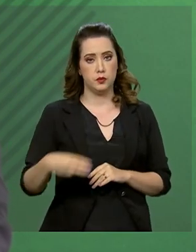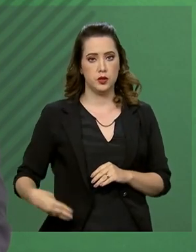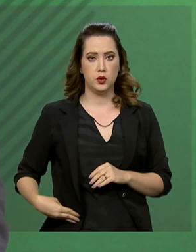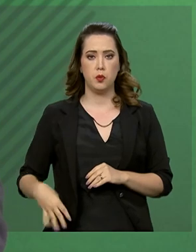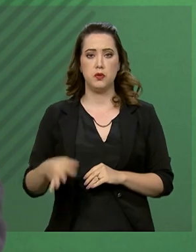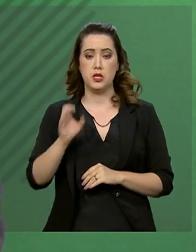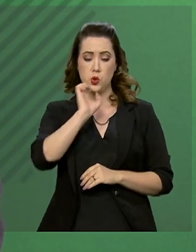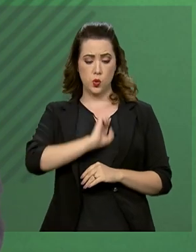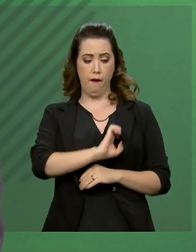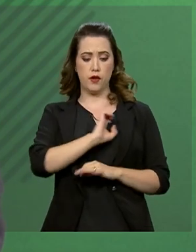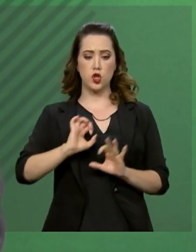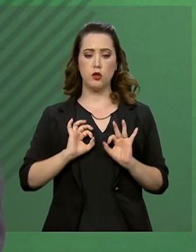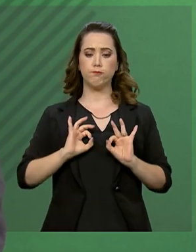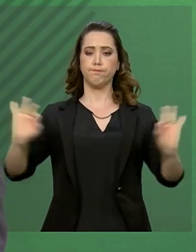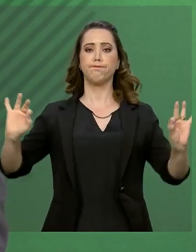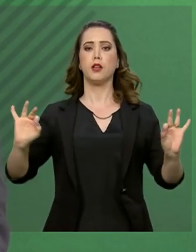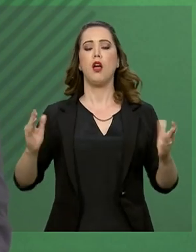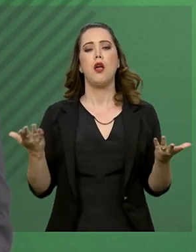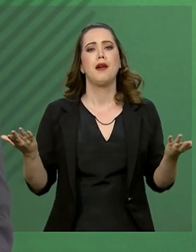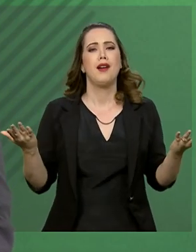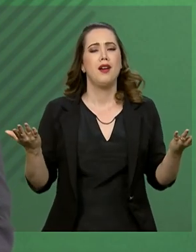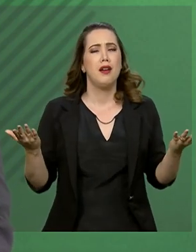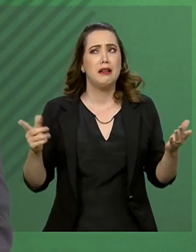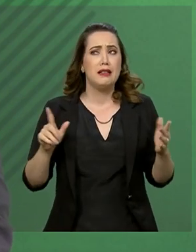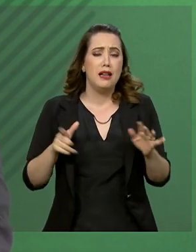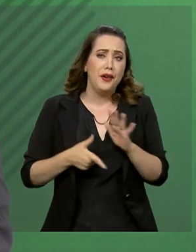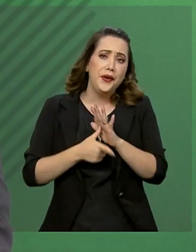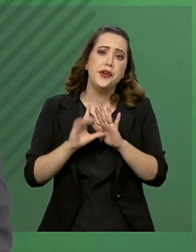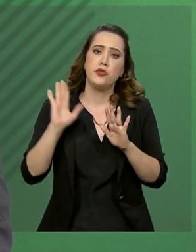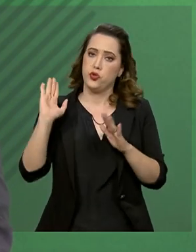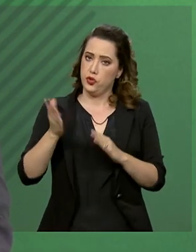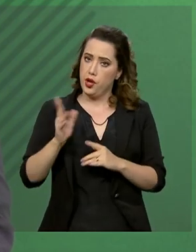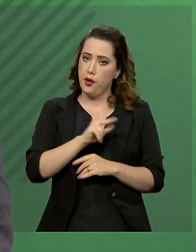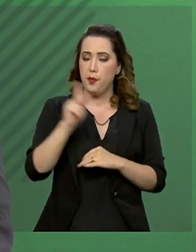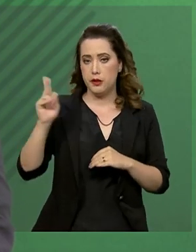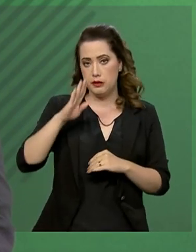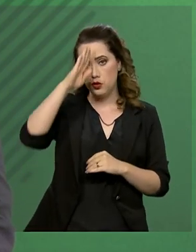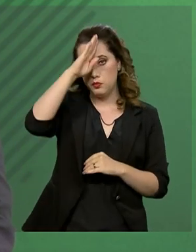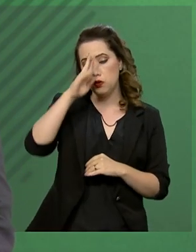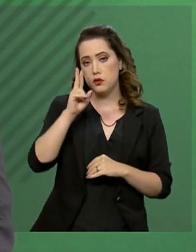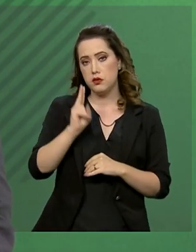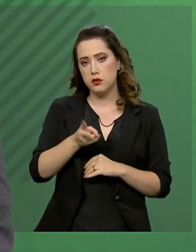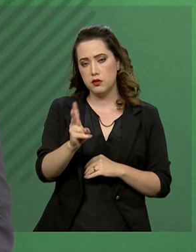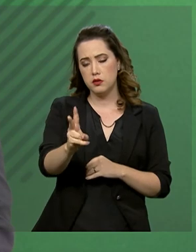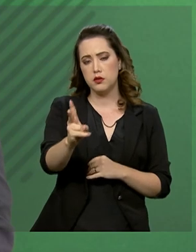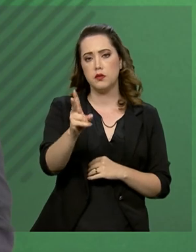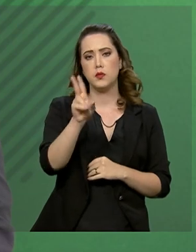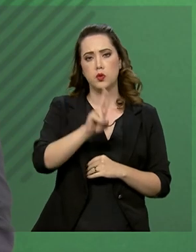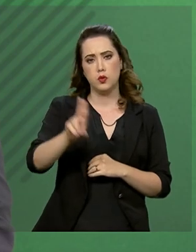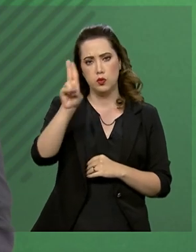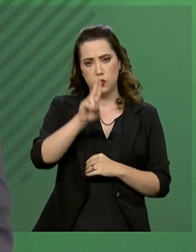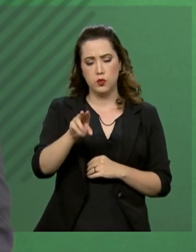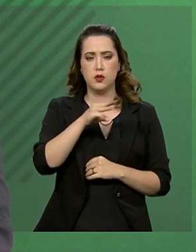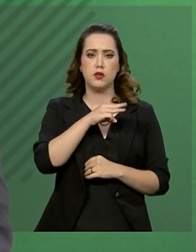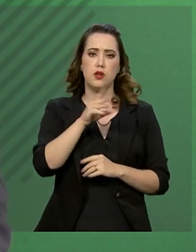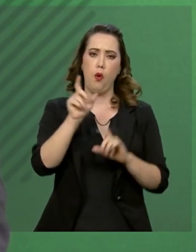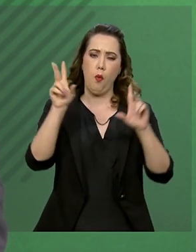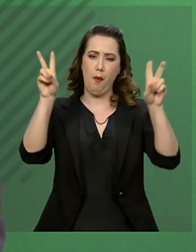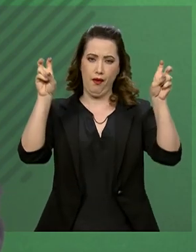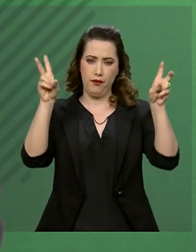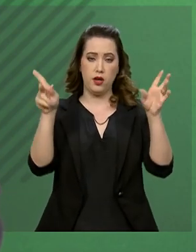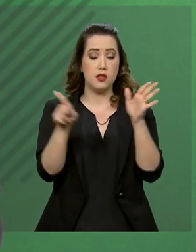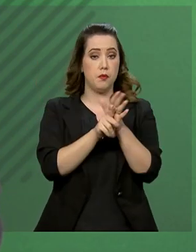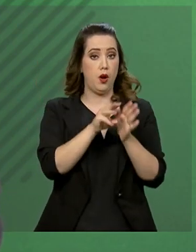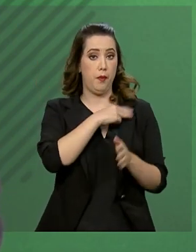terrivelmente evangélico, não de agora, o senhor presidente da República vem valendo-se de uma frase da ministra Damares,